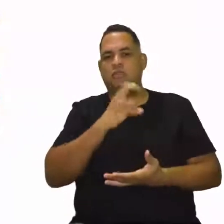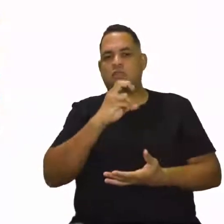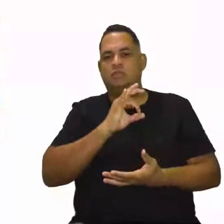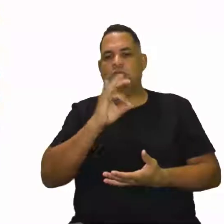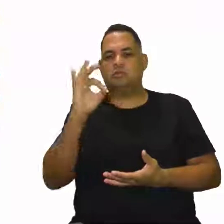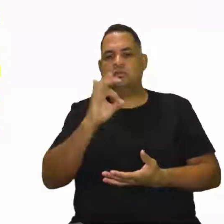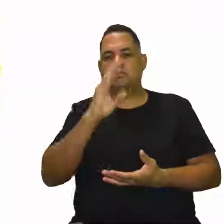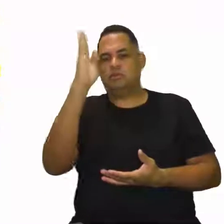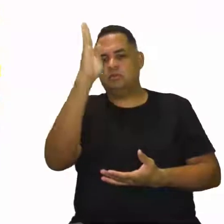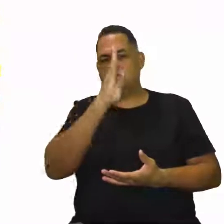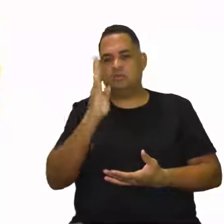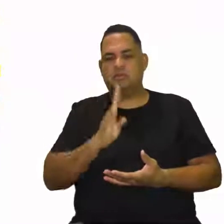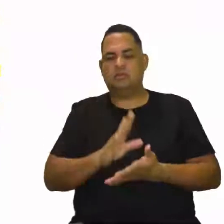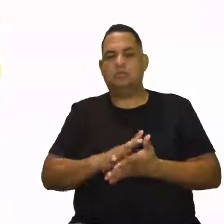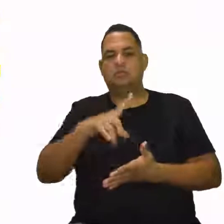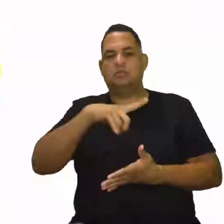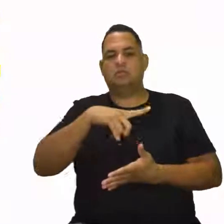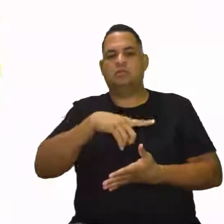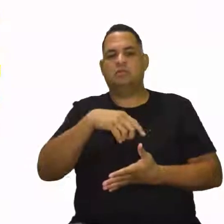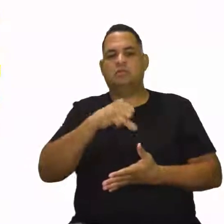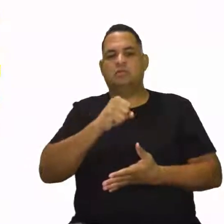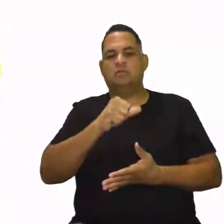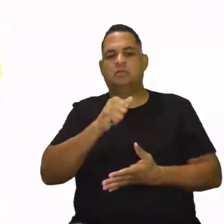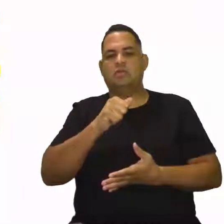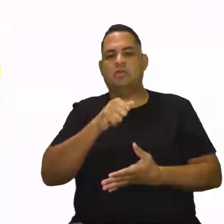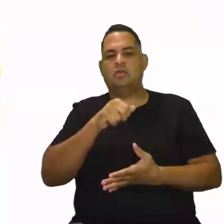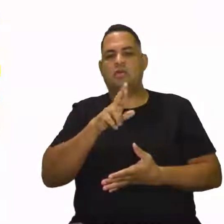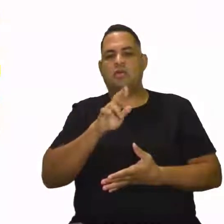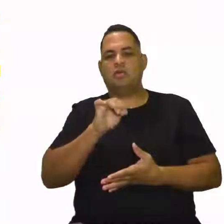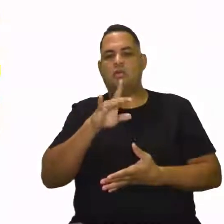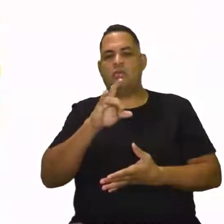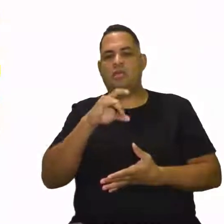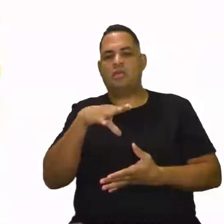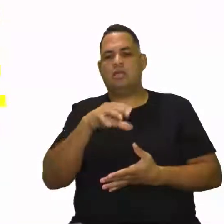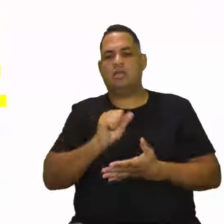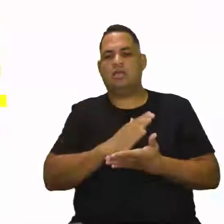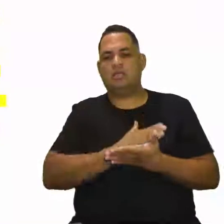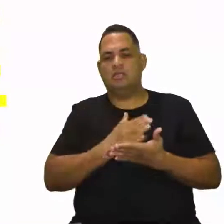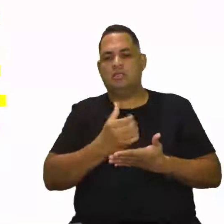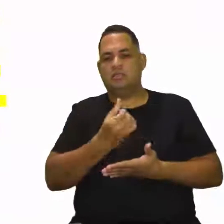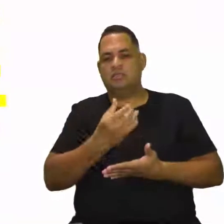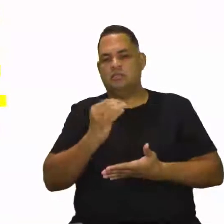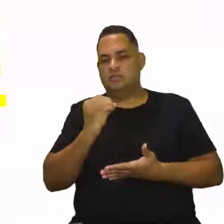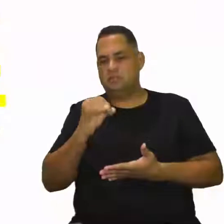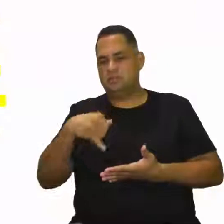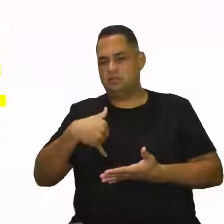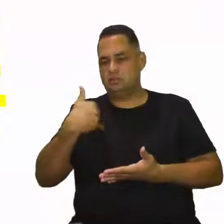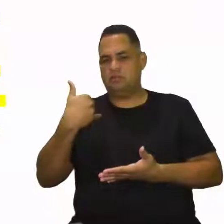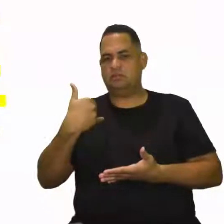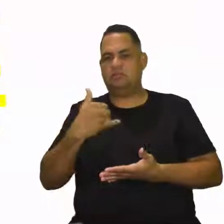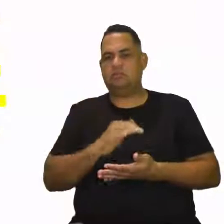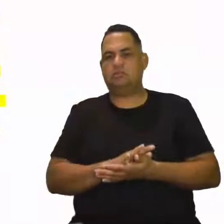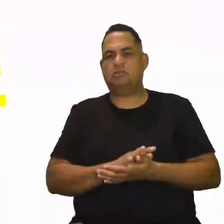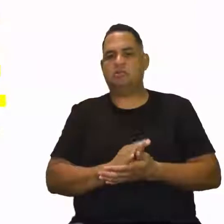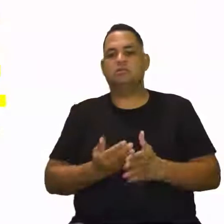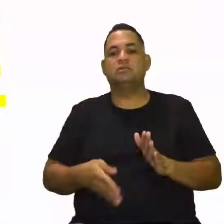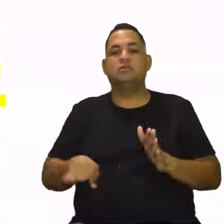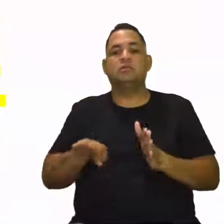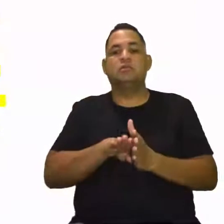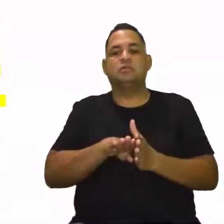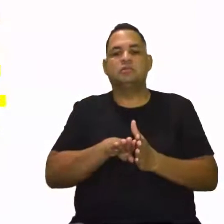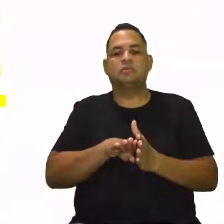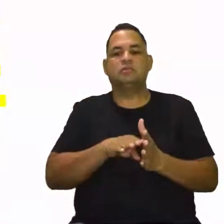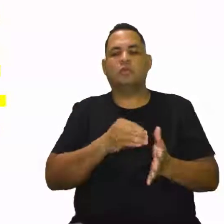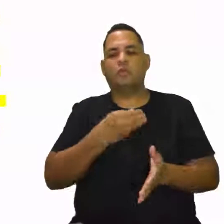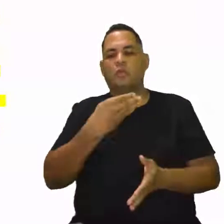% dos brasileiros têm sarcopenia a partir dos 60 anos de idade. E eles chegam aí